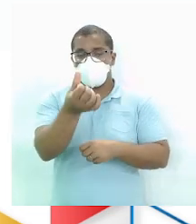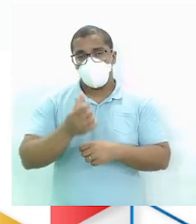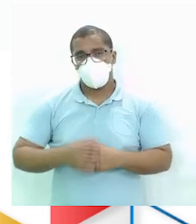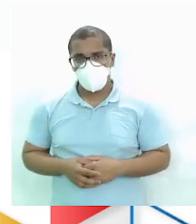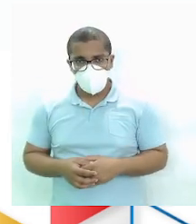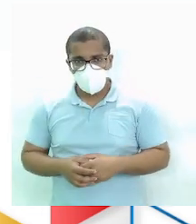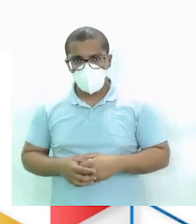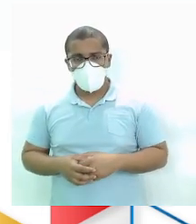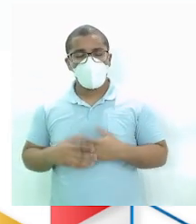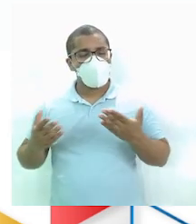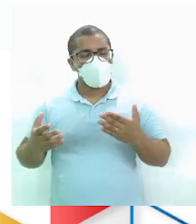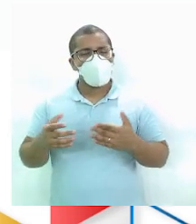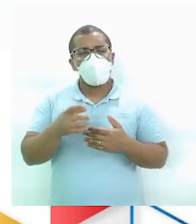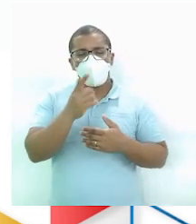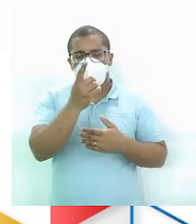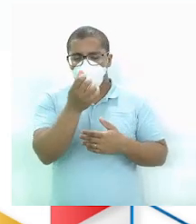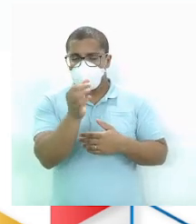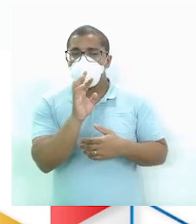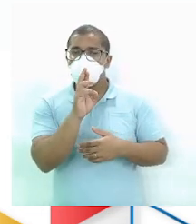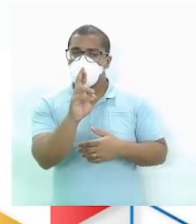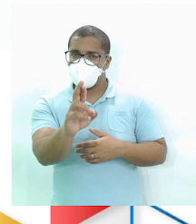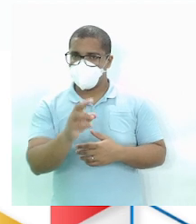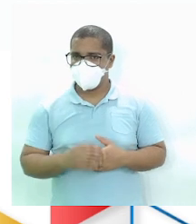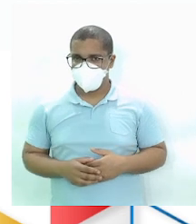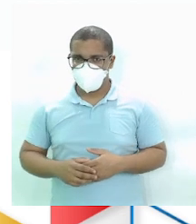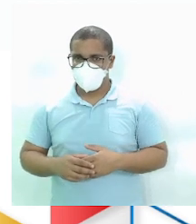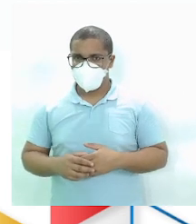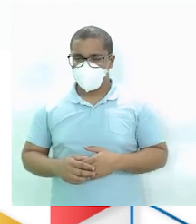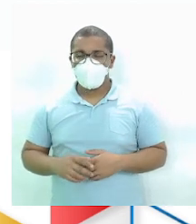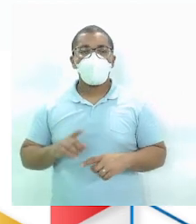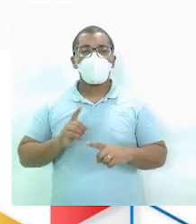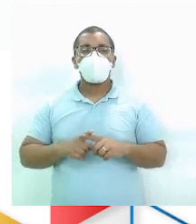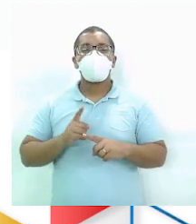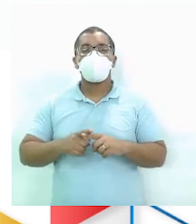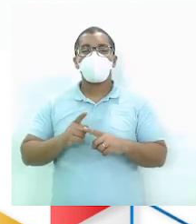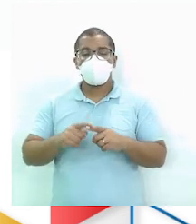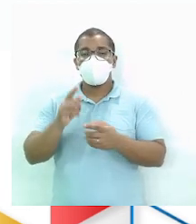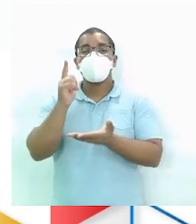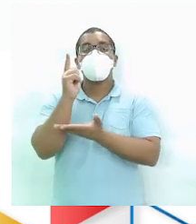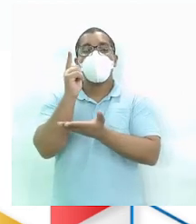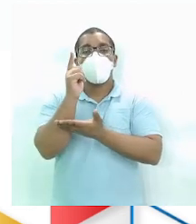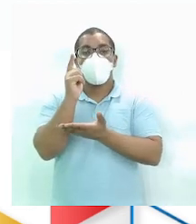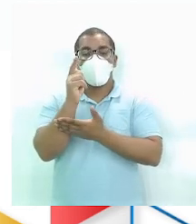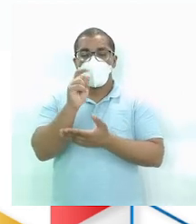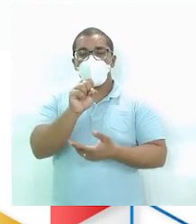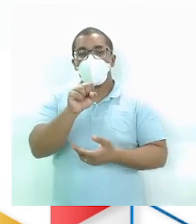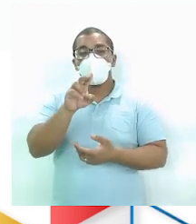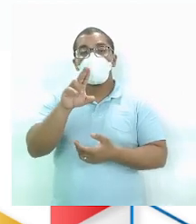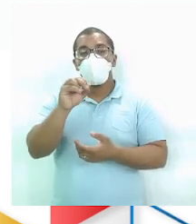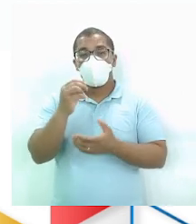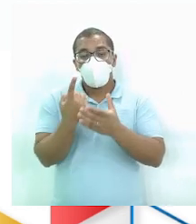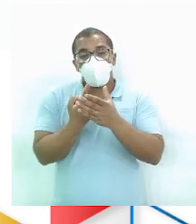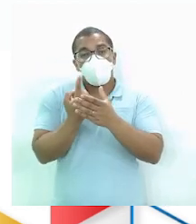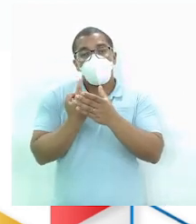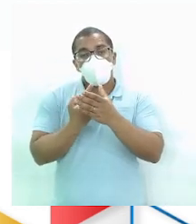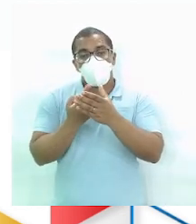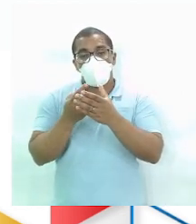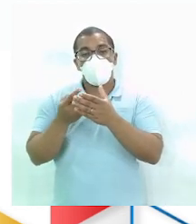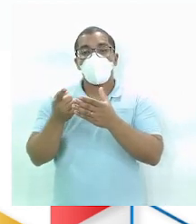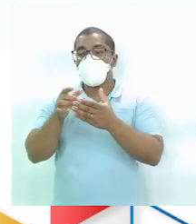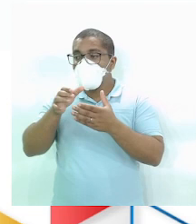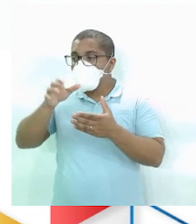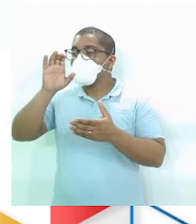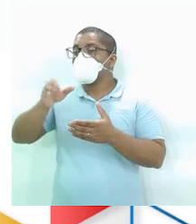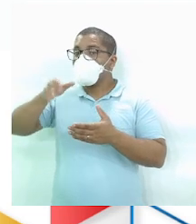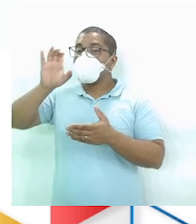Dezesseis É a resposta Das garrafinhas De suco Consumidas Consumidas Se